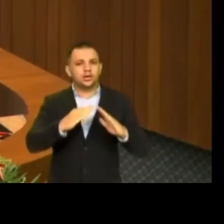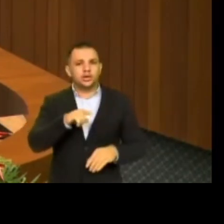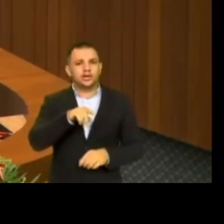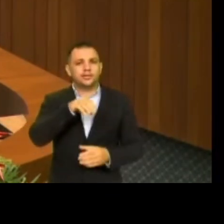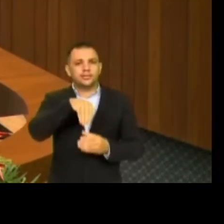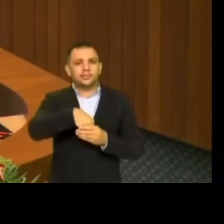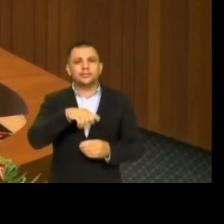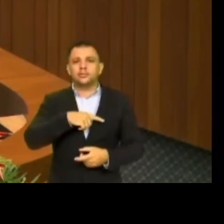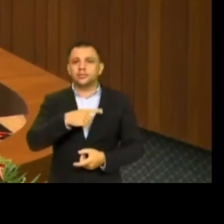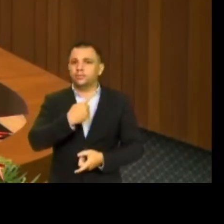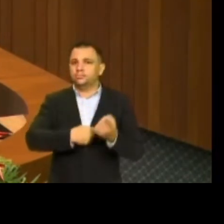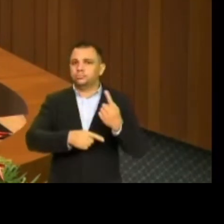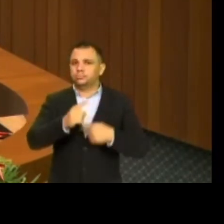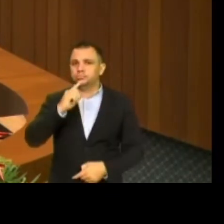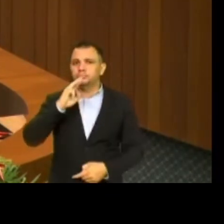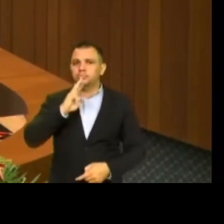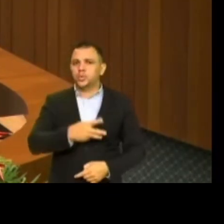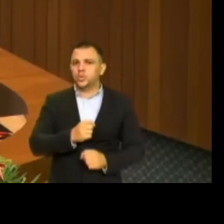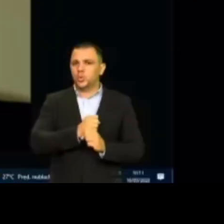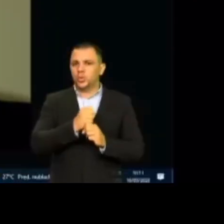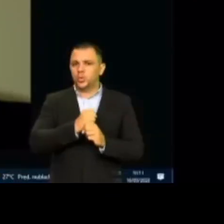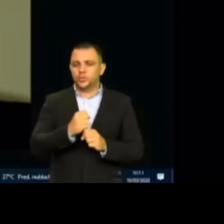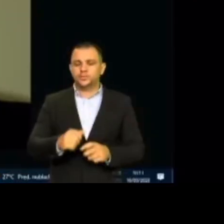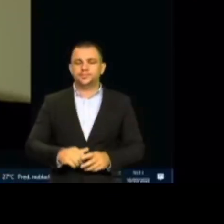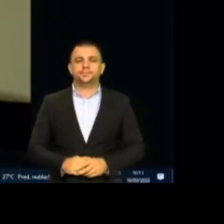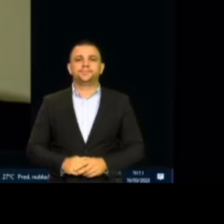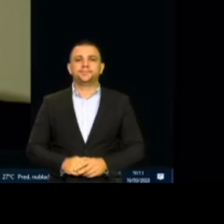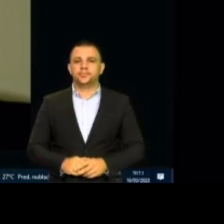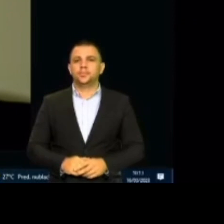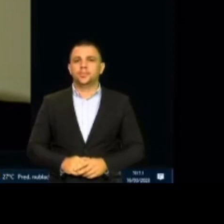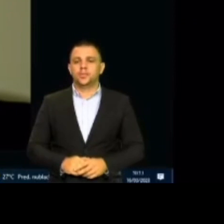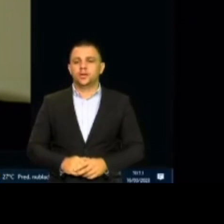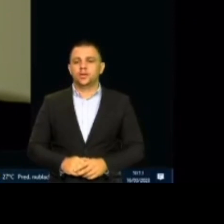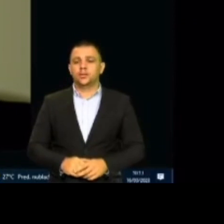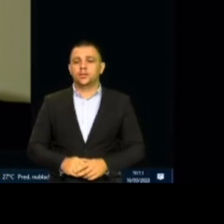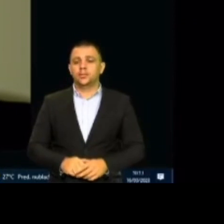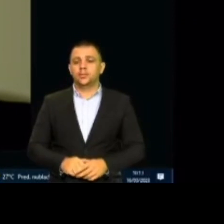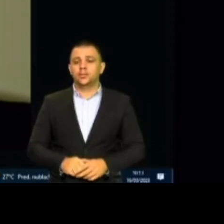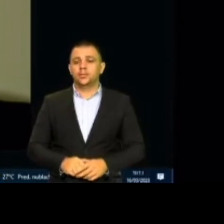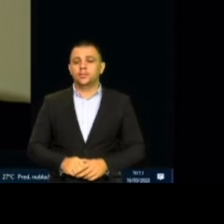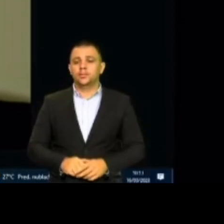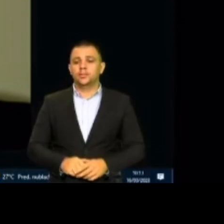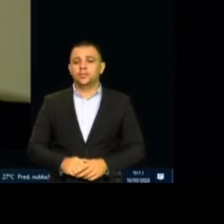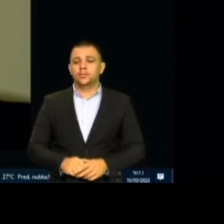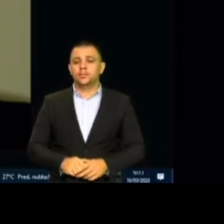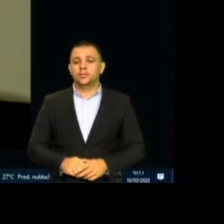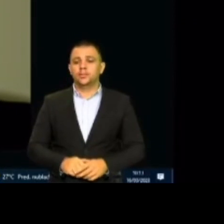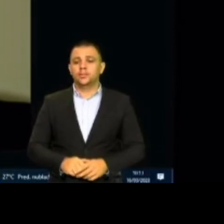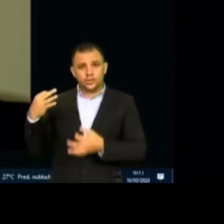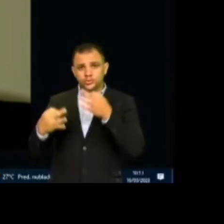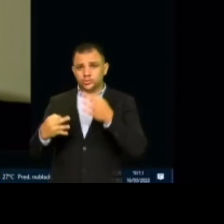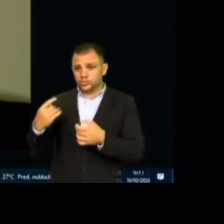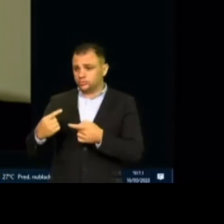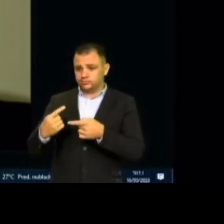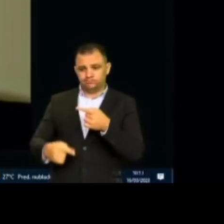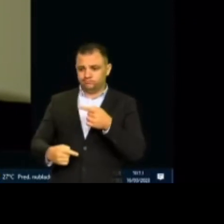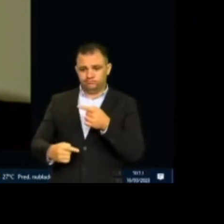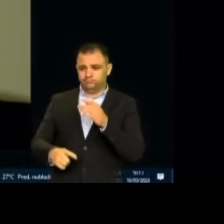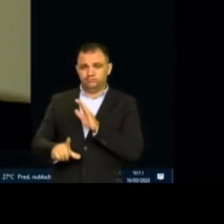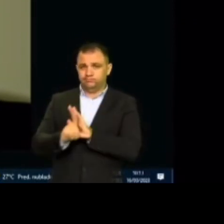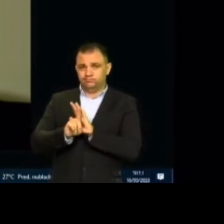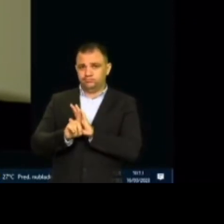é que este cidadão entrou alegando na época, de maneira ilegal, porque existe inclusive